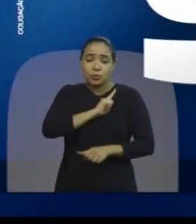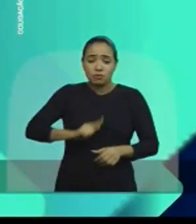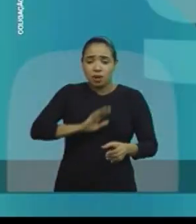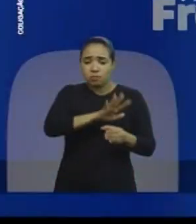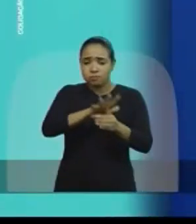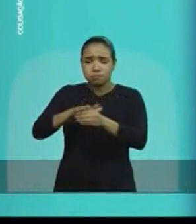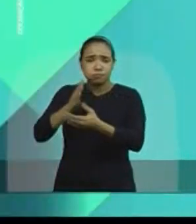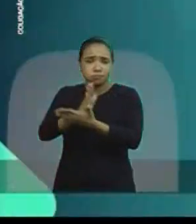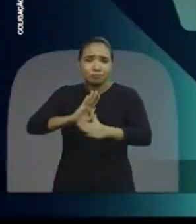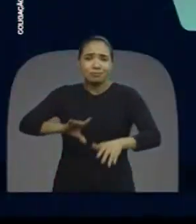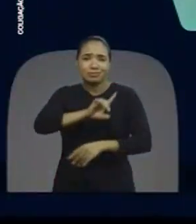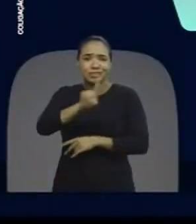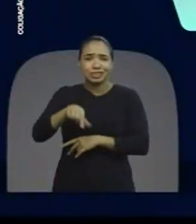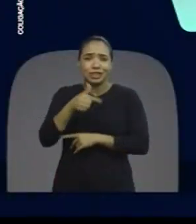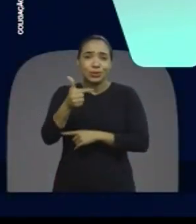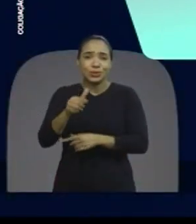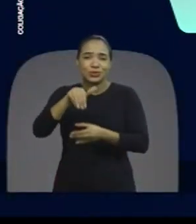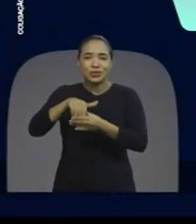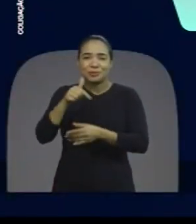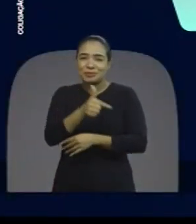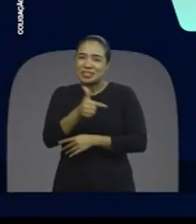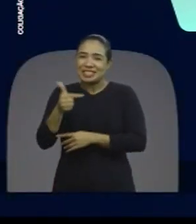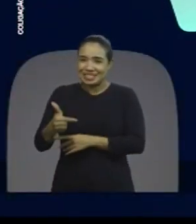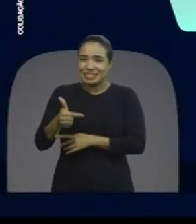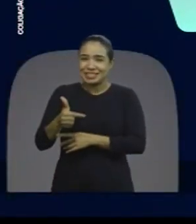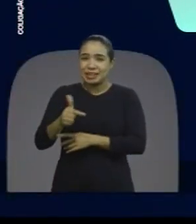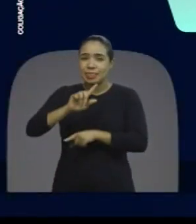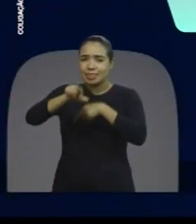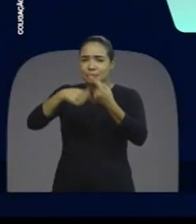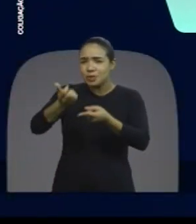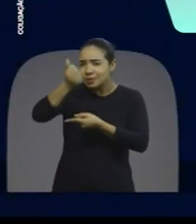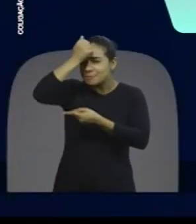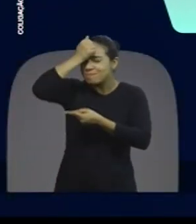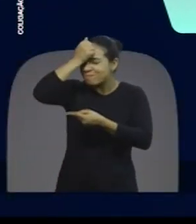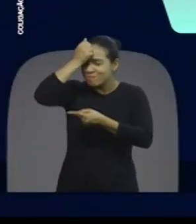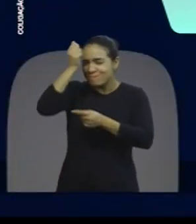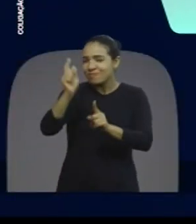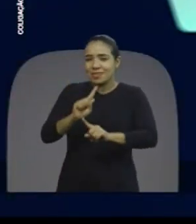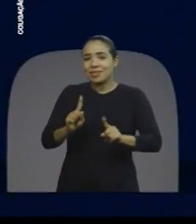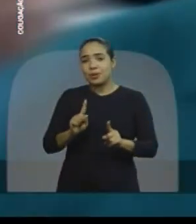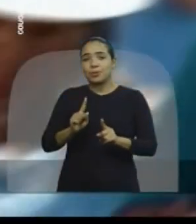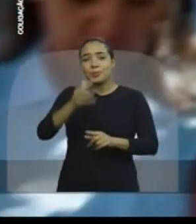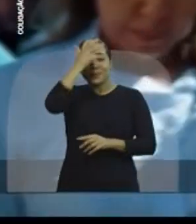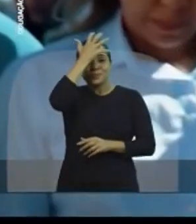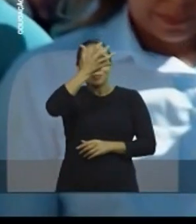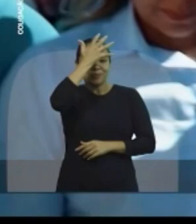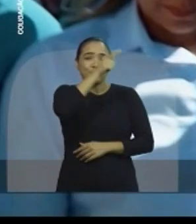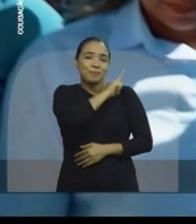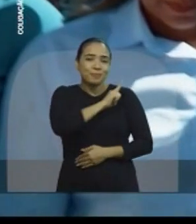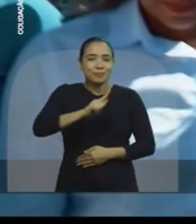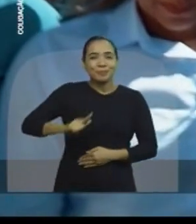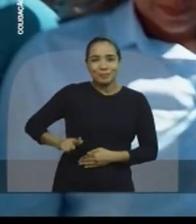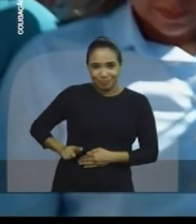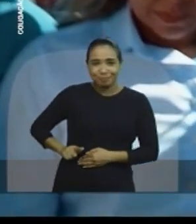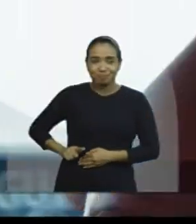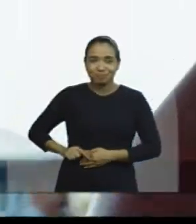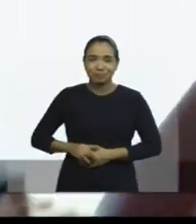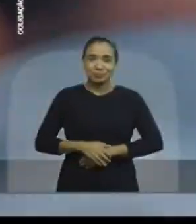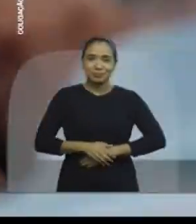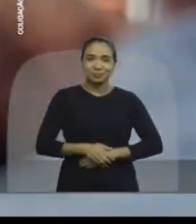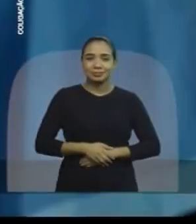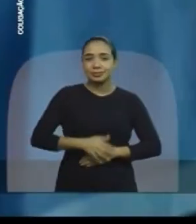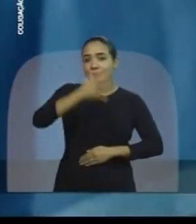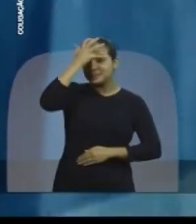tampão. Dia 2, vote 22 para não se arrepender depois. Ronaldo Dimas, governador. É